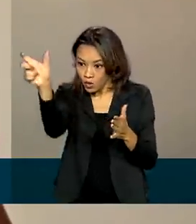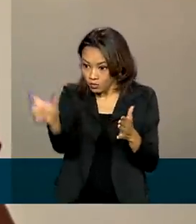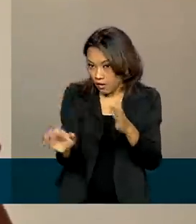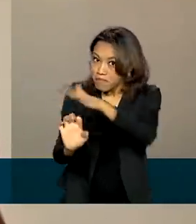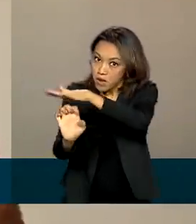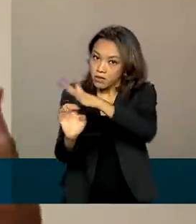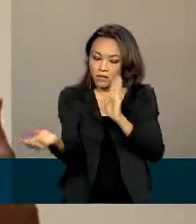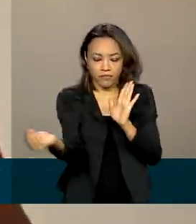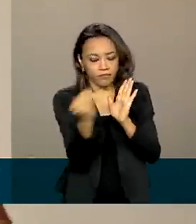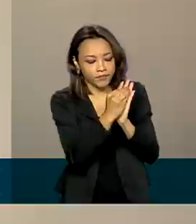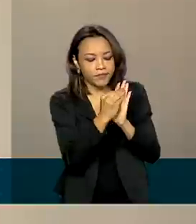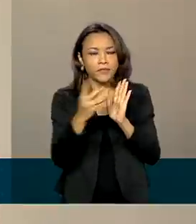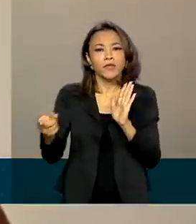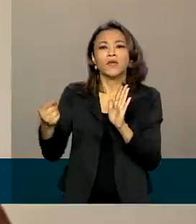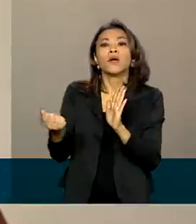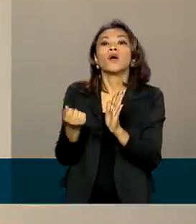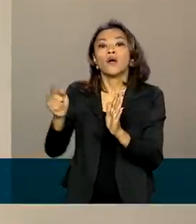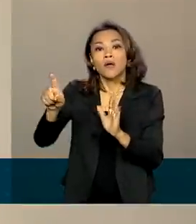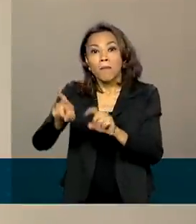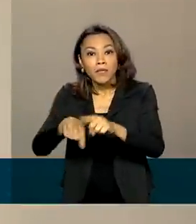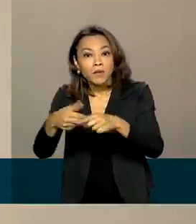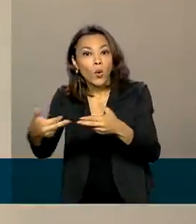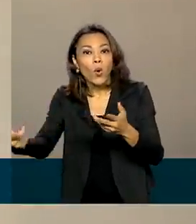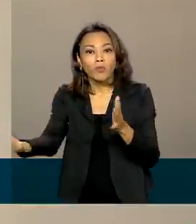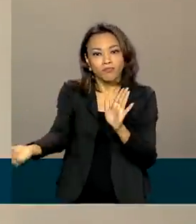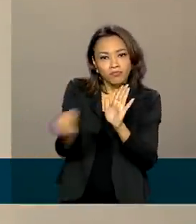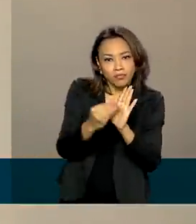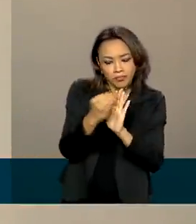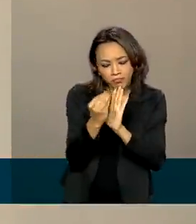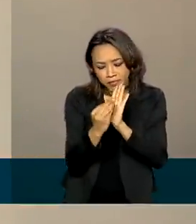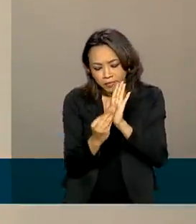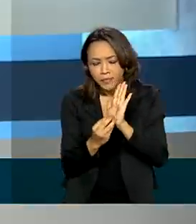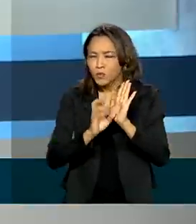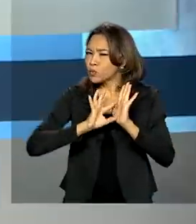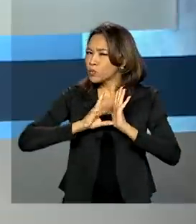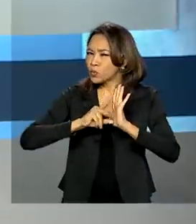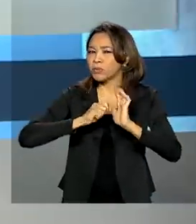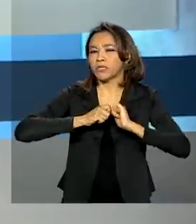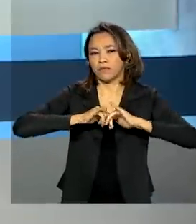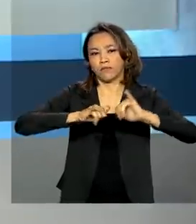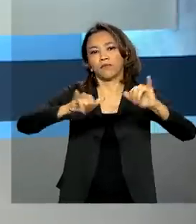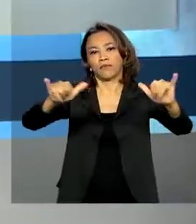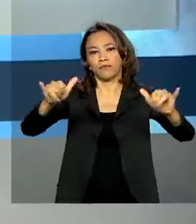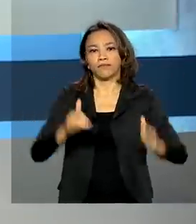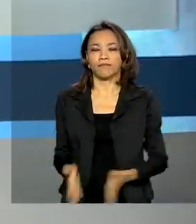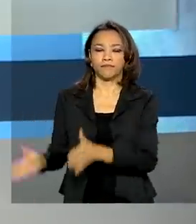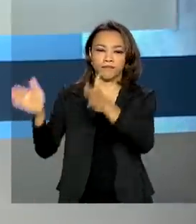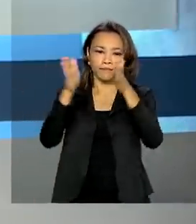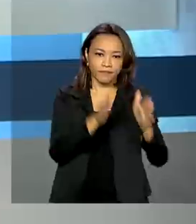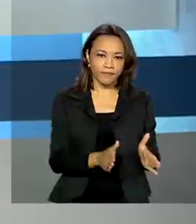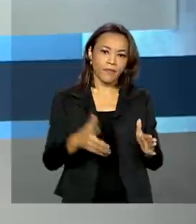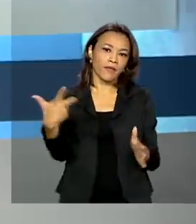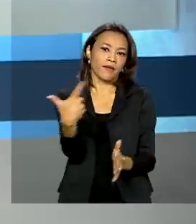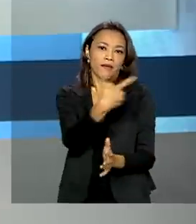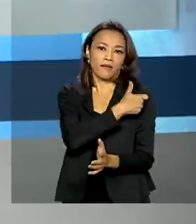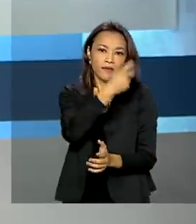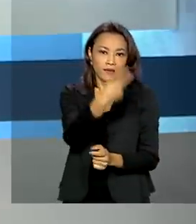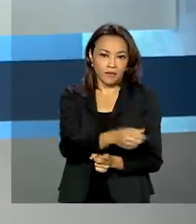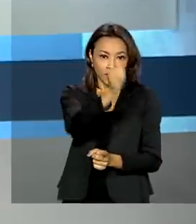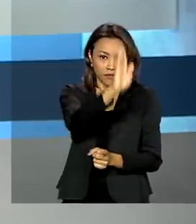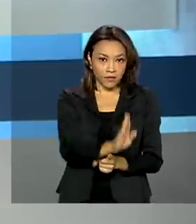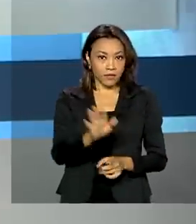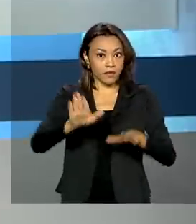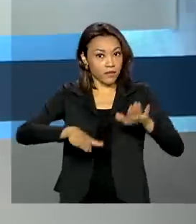de entrega e bens a serem comprados precisam ser divulgados. A vacinação no Brasil vai depender da